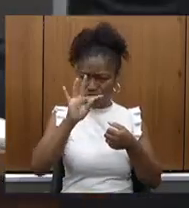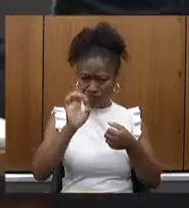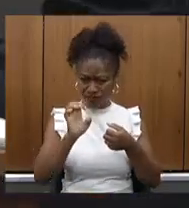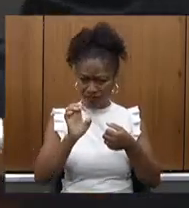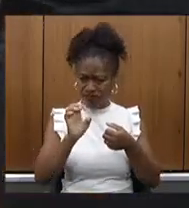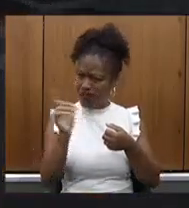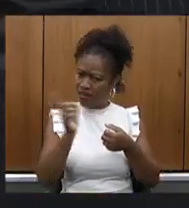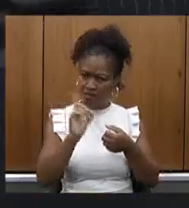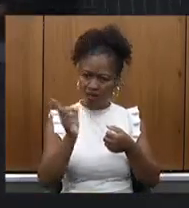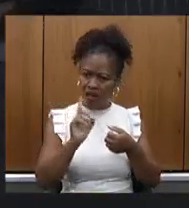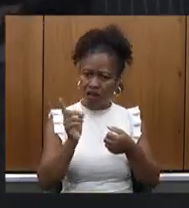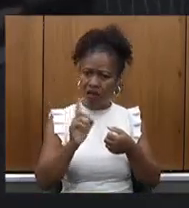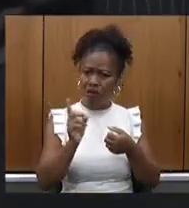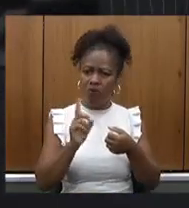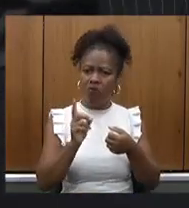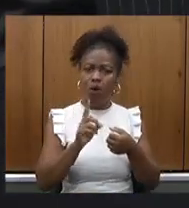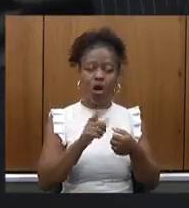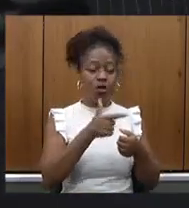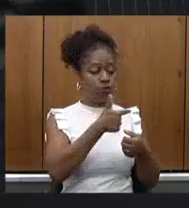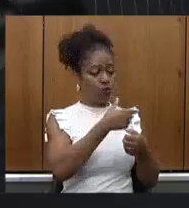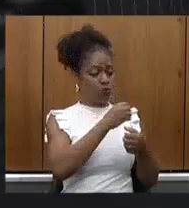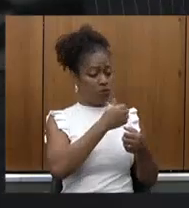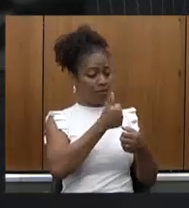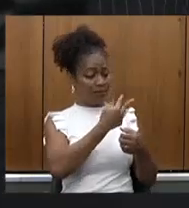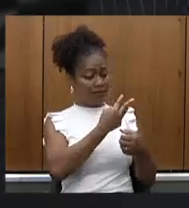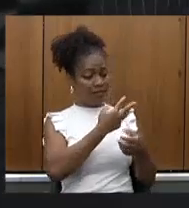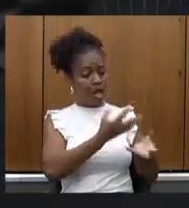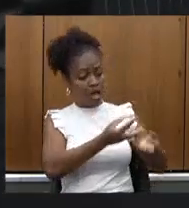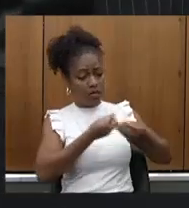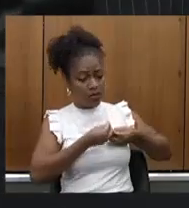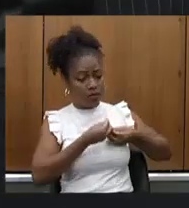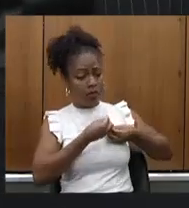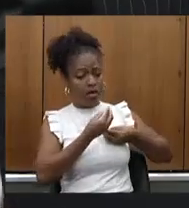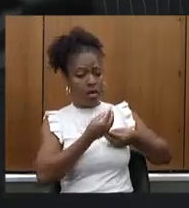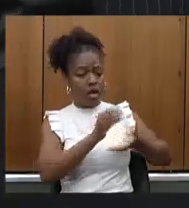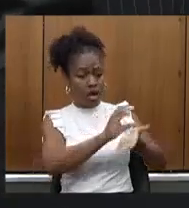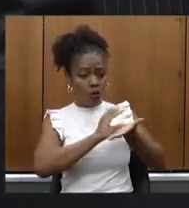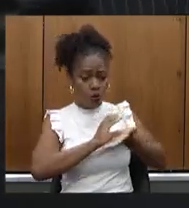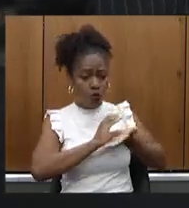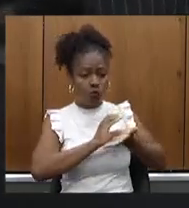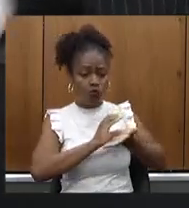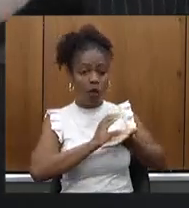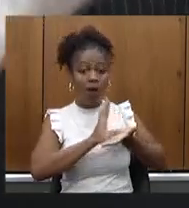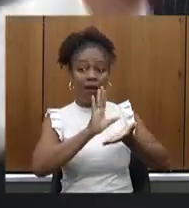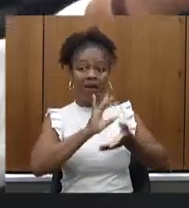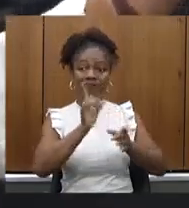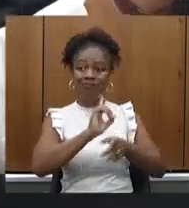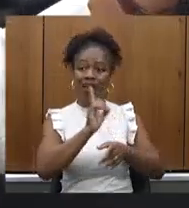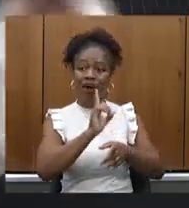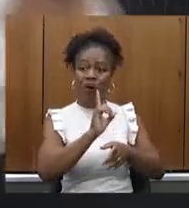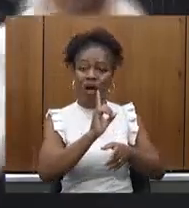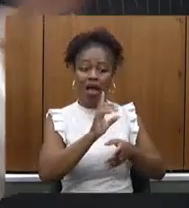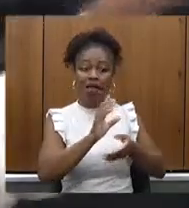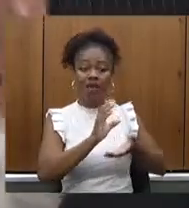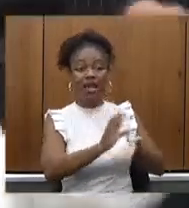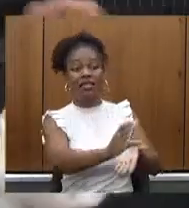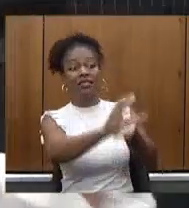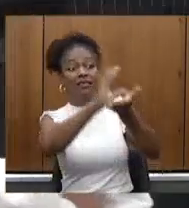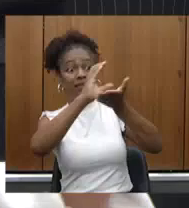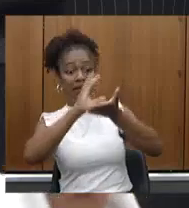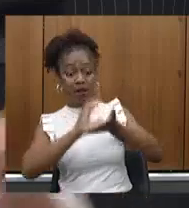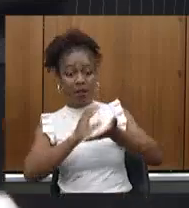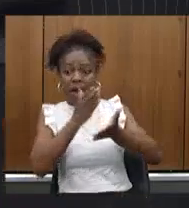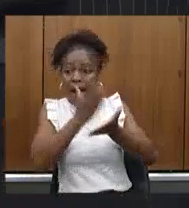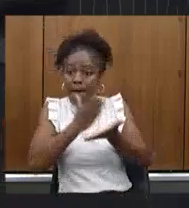que deveria ter recebido o recurso em 2013 ou em 2019 ou em 2015 vai receber em 2030 uma parcela desse